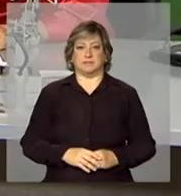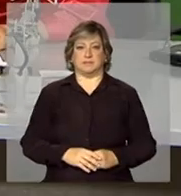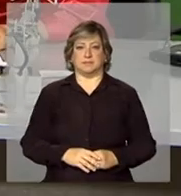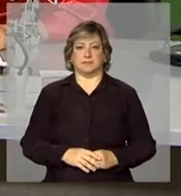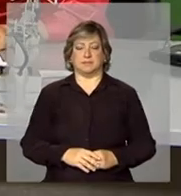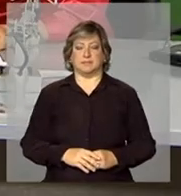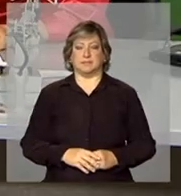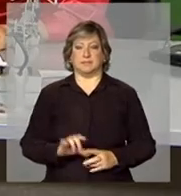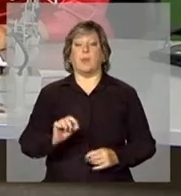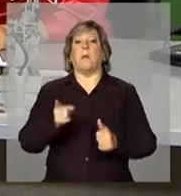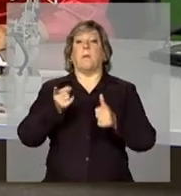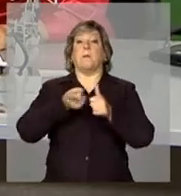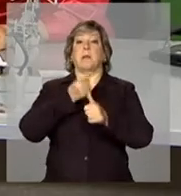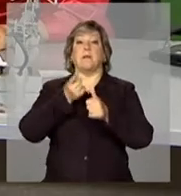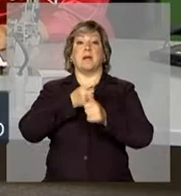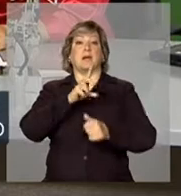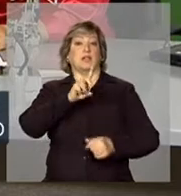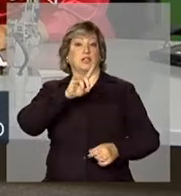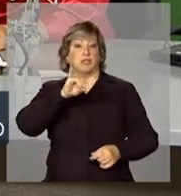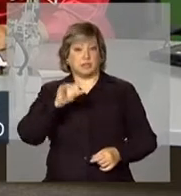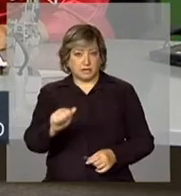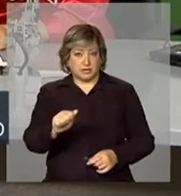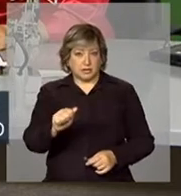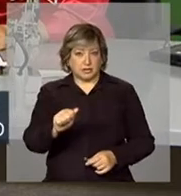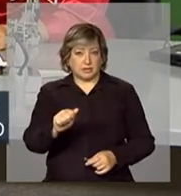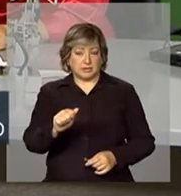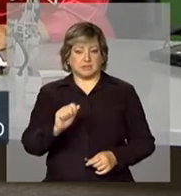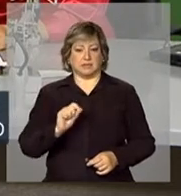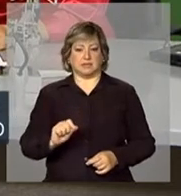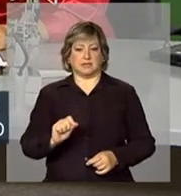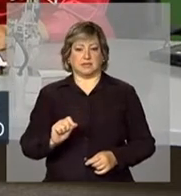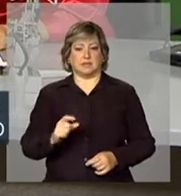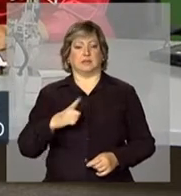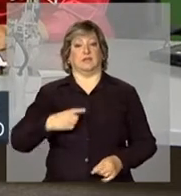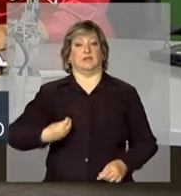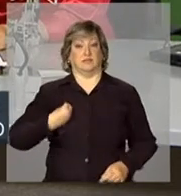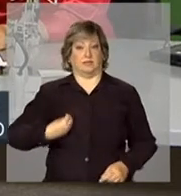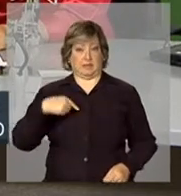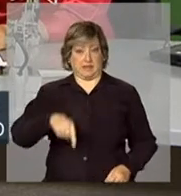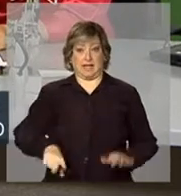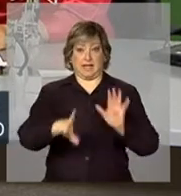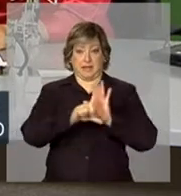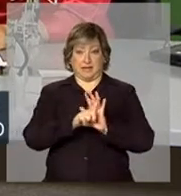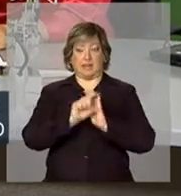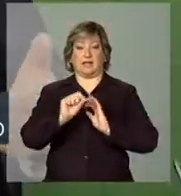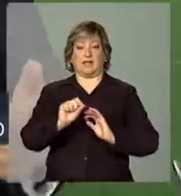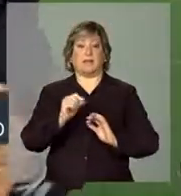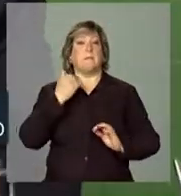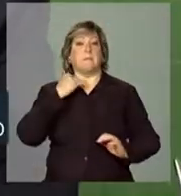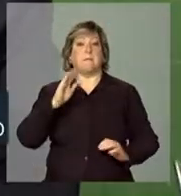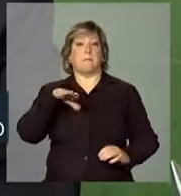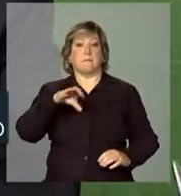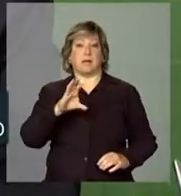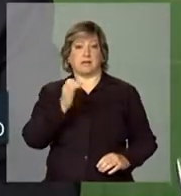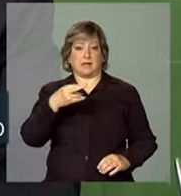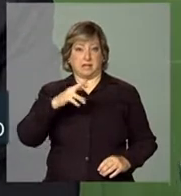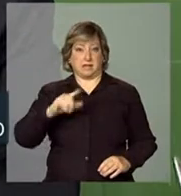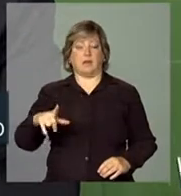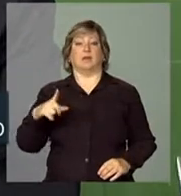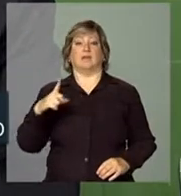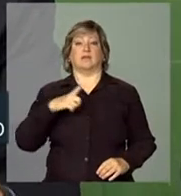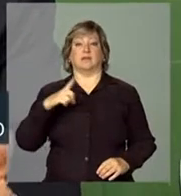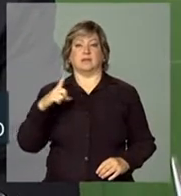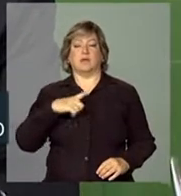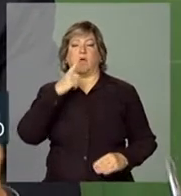No primeiro dia de vigência da lei, o Banco Central foi além do que a lei manda